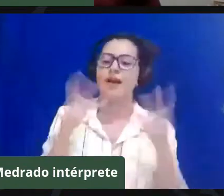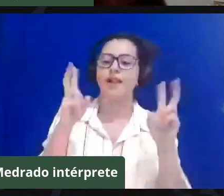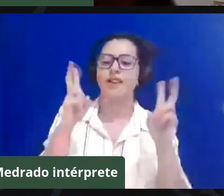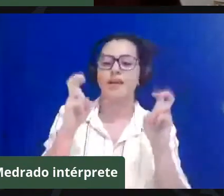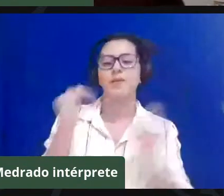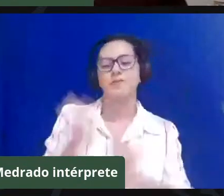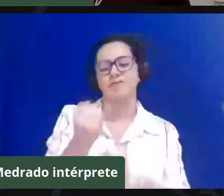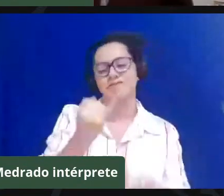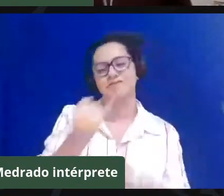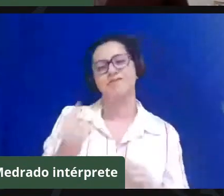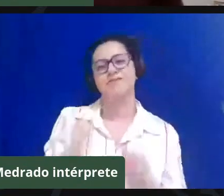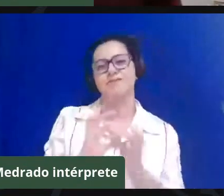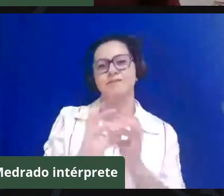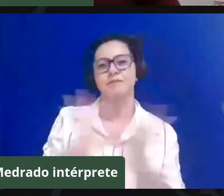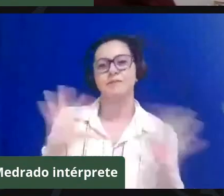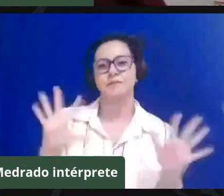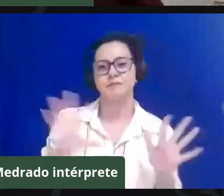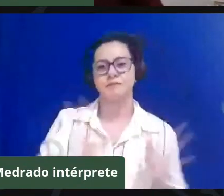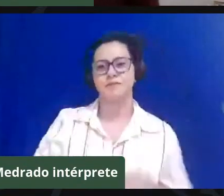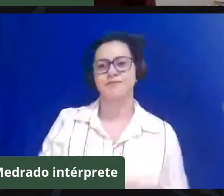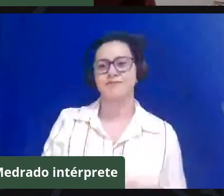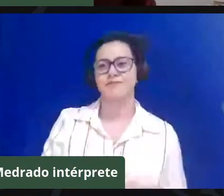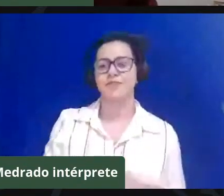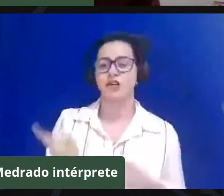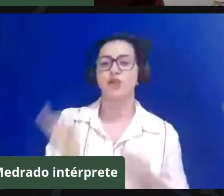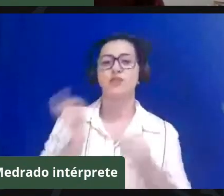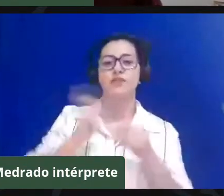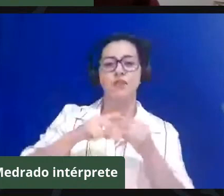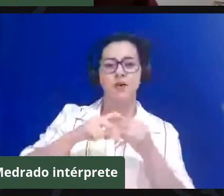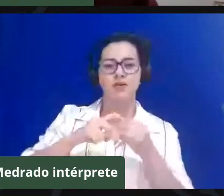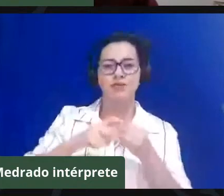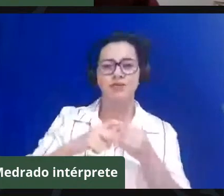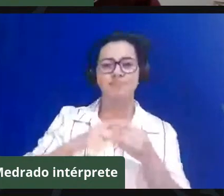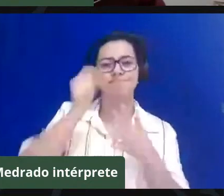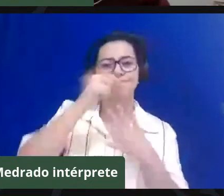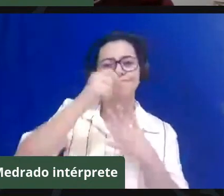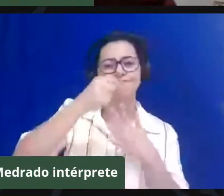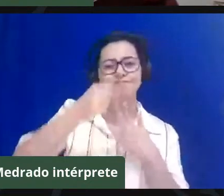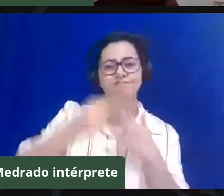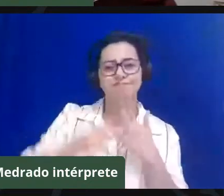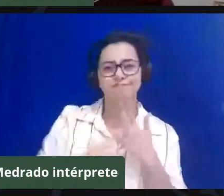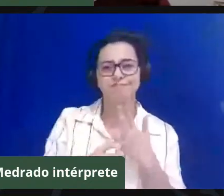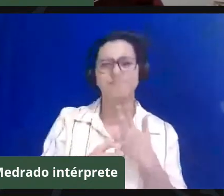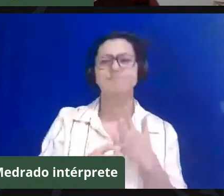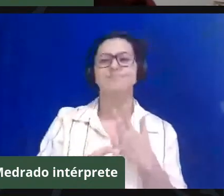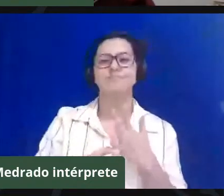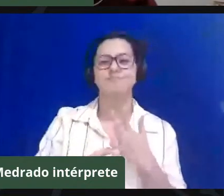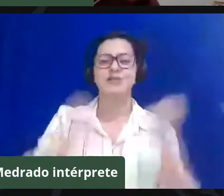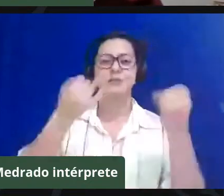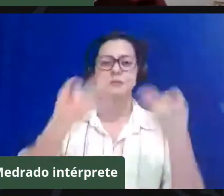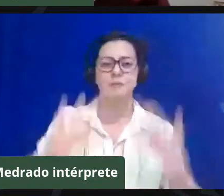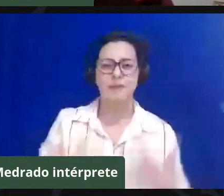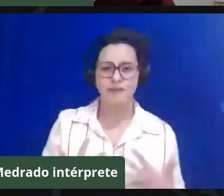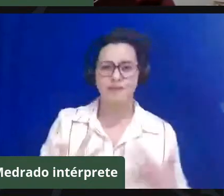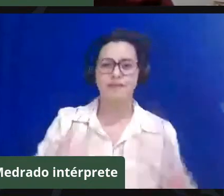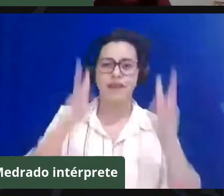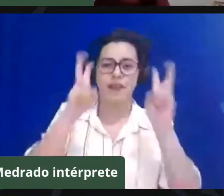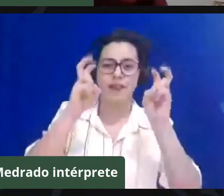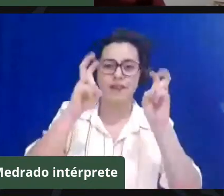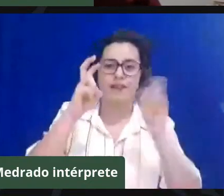Voltando a pontuar essa atuação quando a gente está falando de meio ambiente,